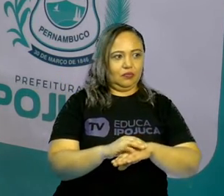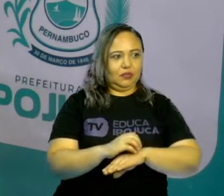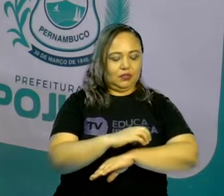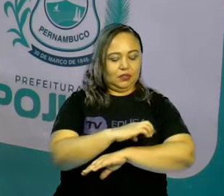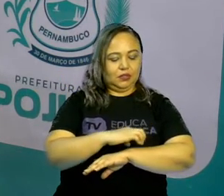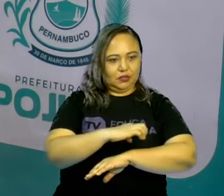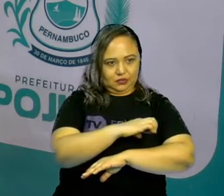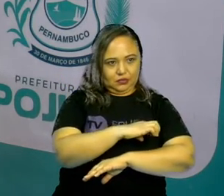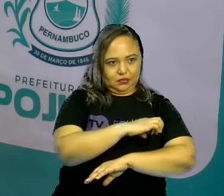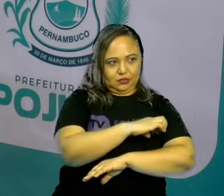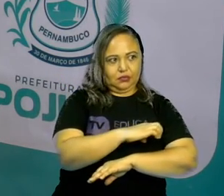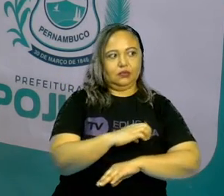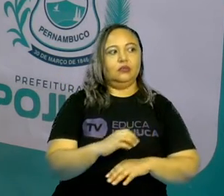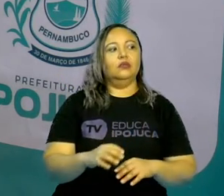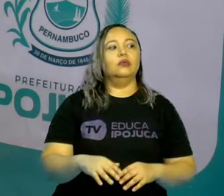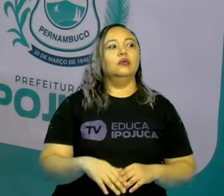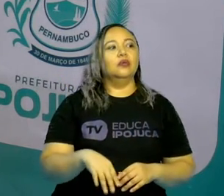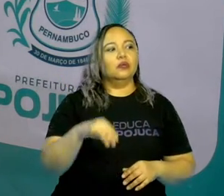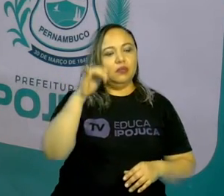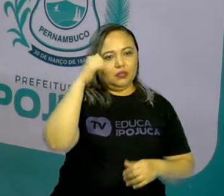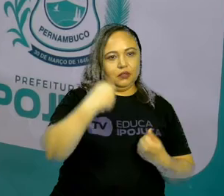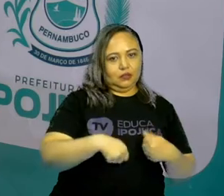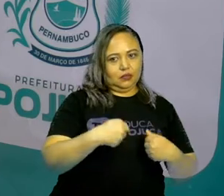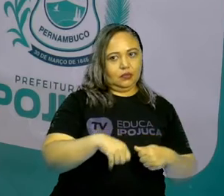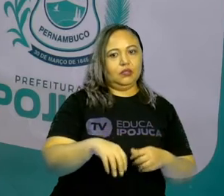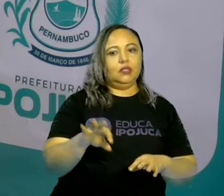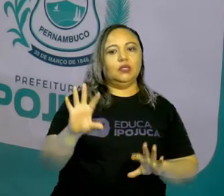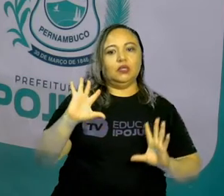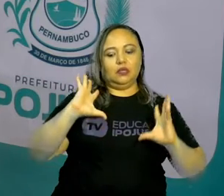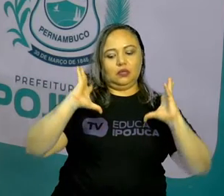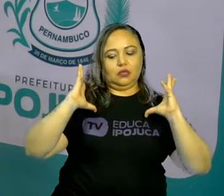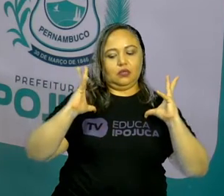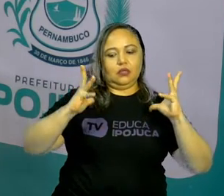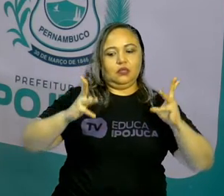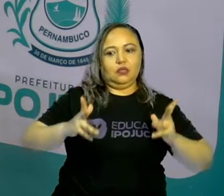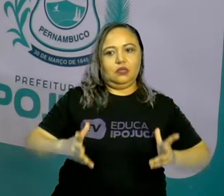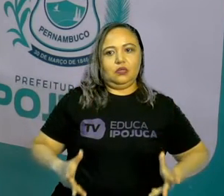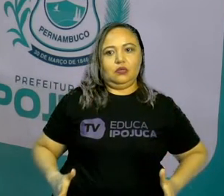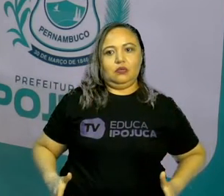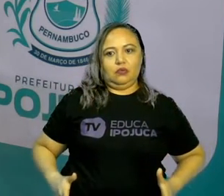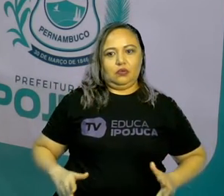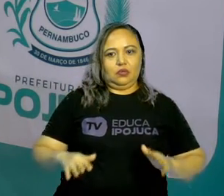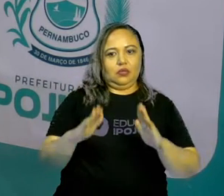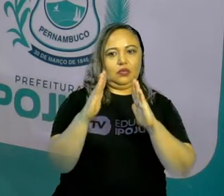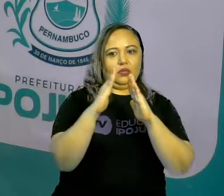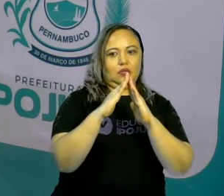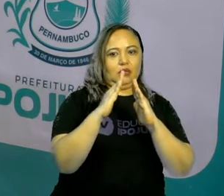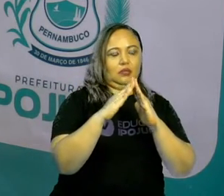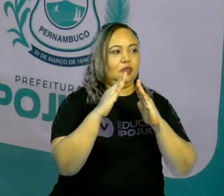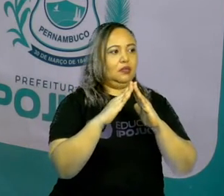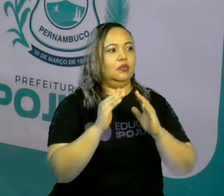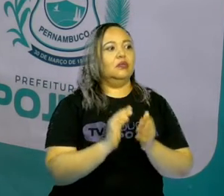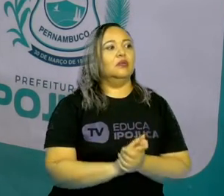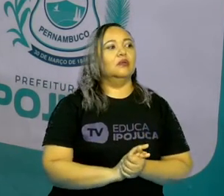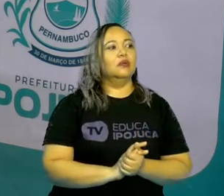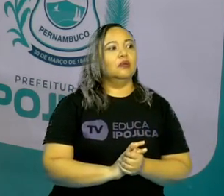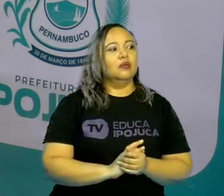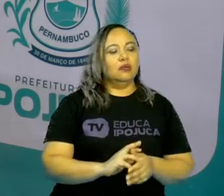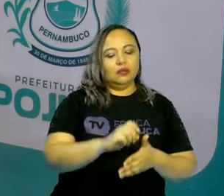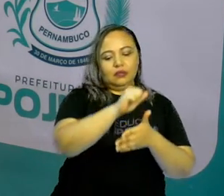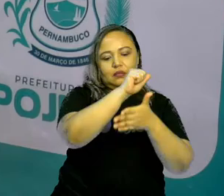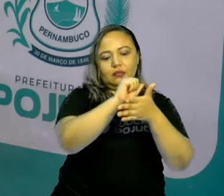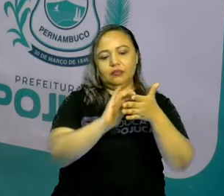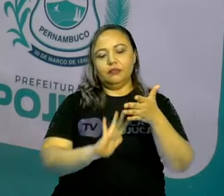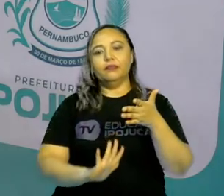eles, quando morrem, ficam coçando. Precisamos fazer a limpeza atrás de casa. Então vamos às nossas